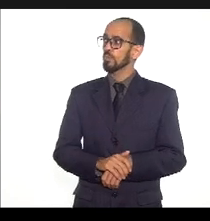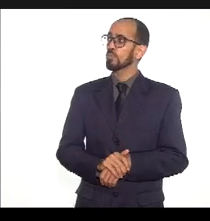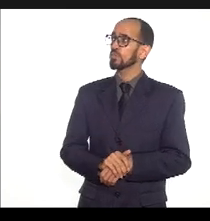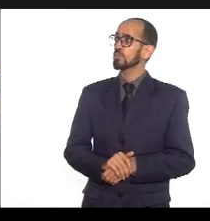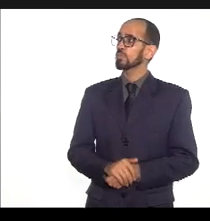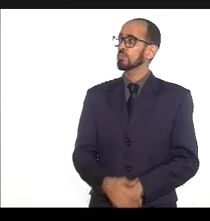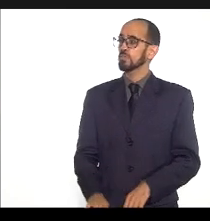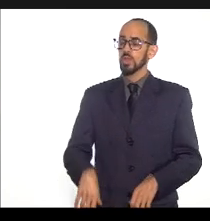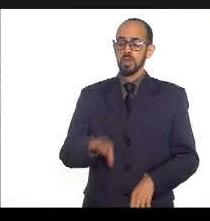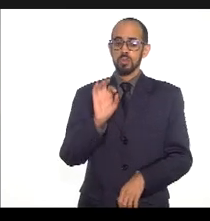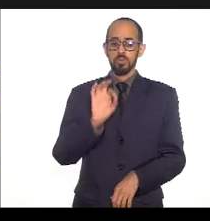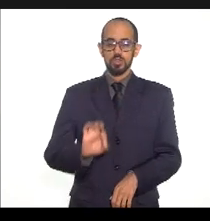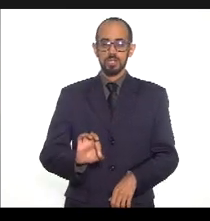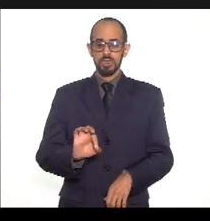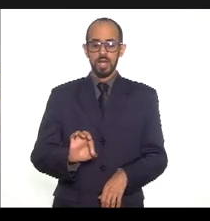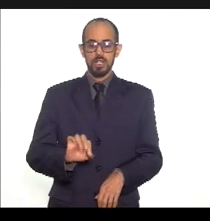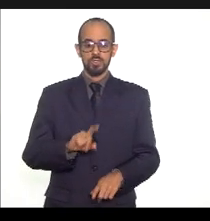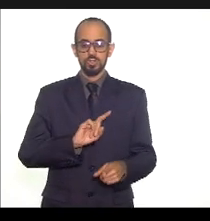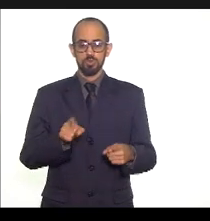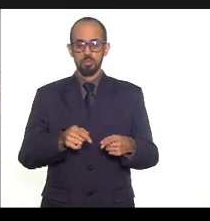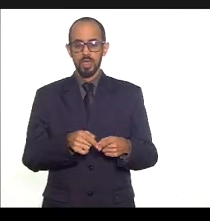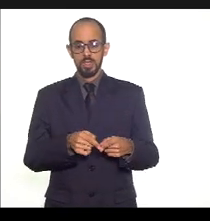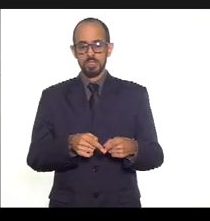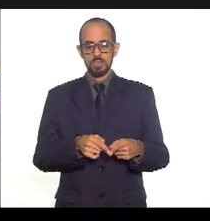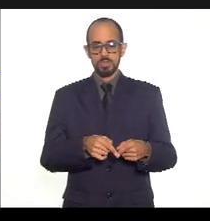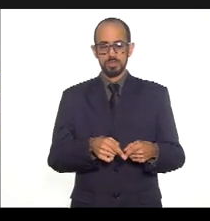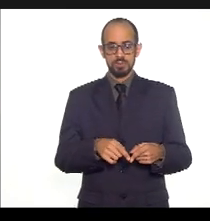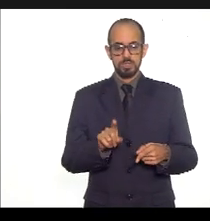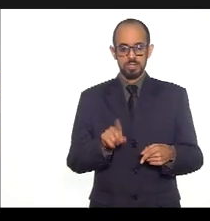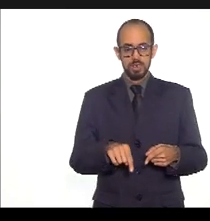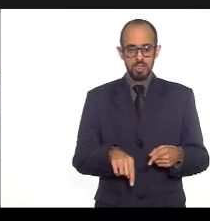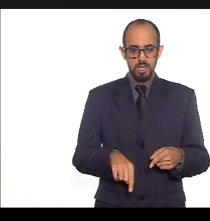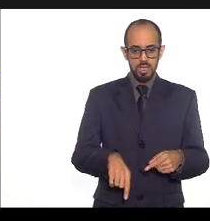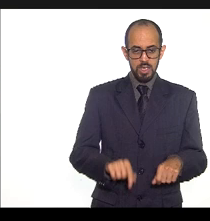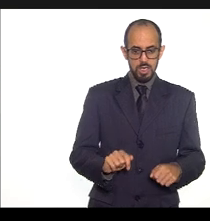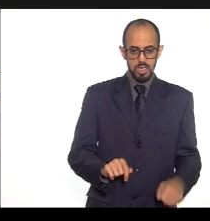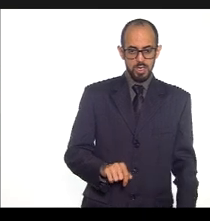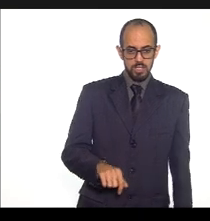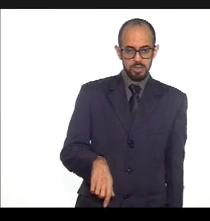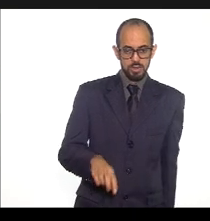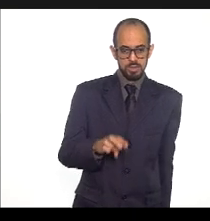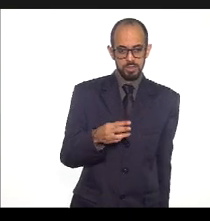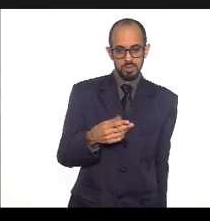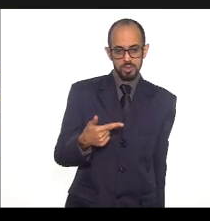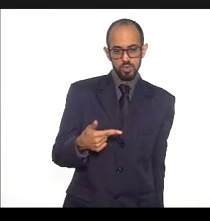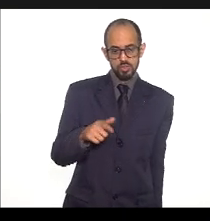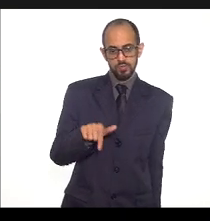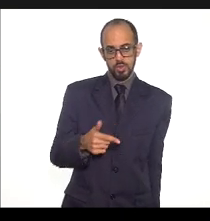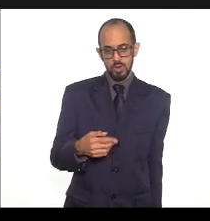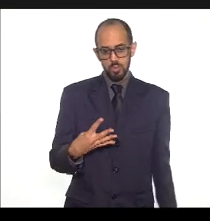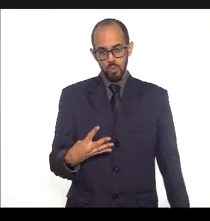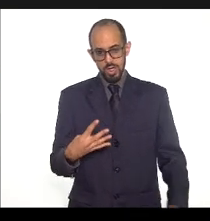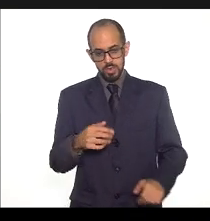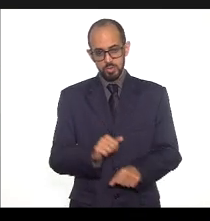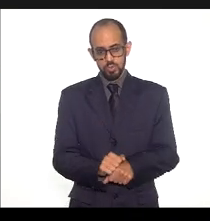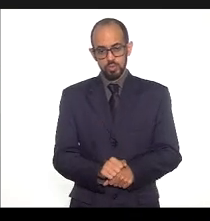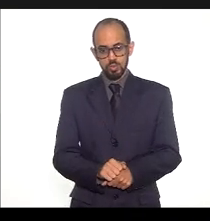porcentagem de metas das 34 das 34,4% das 9 metas 8